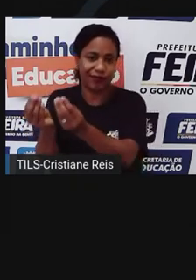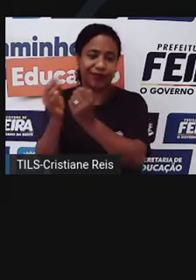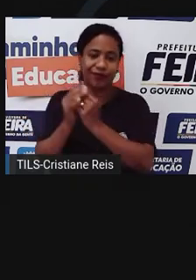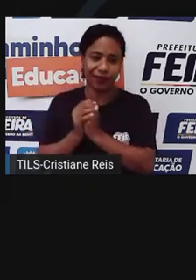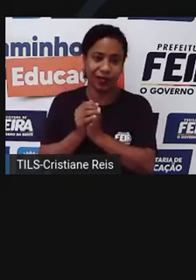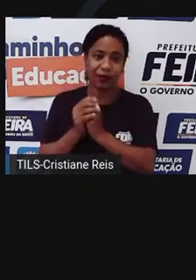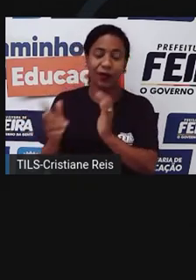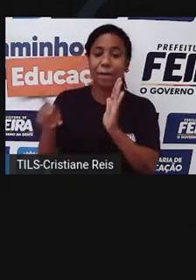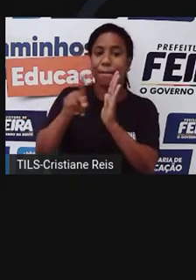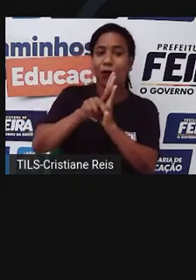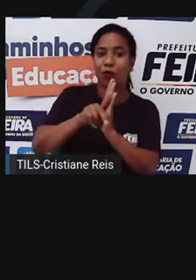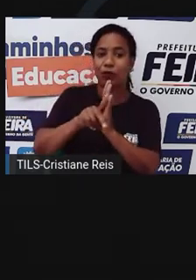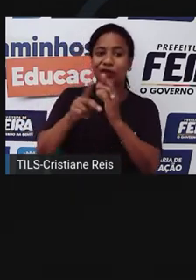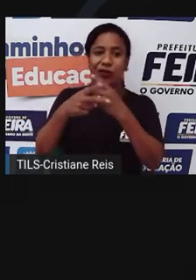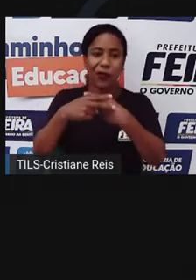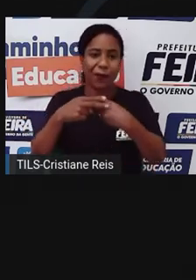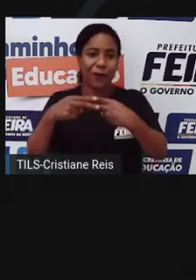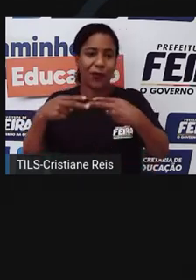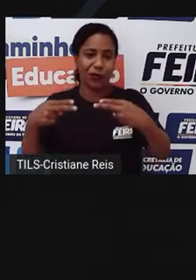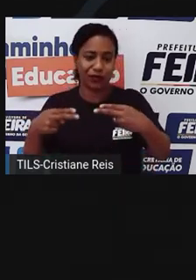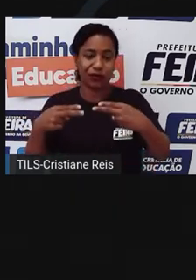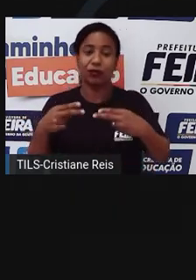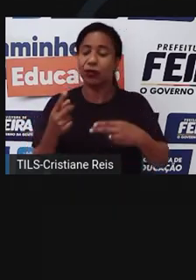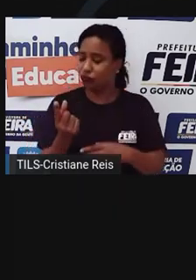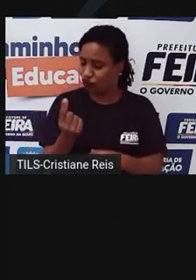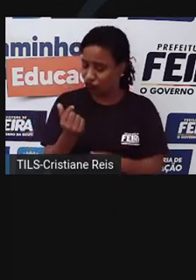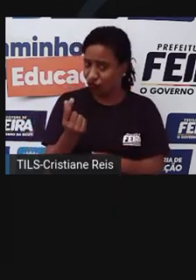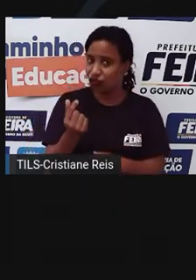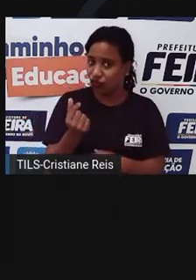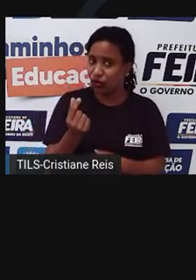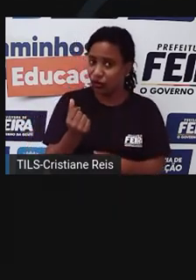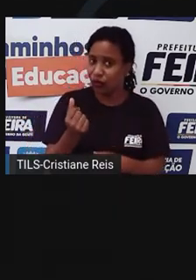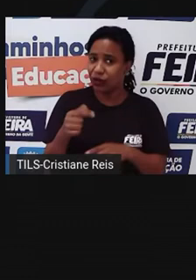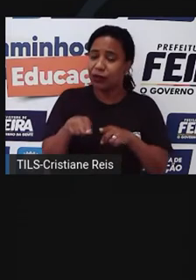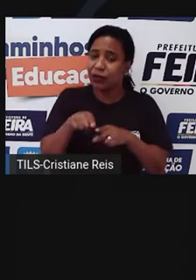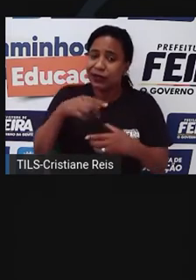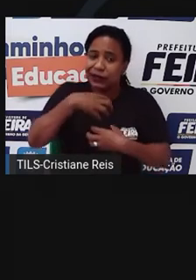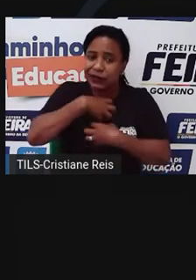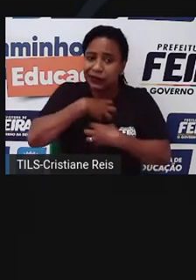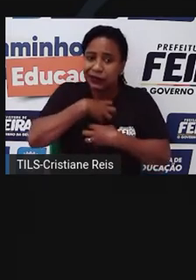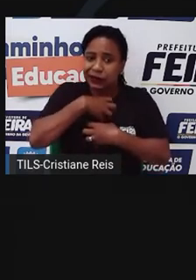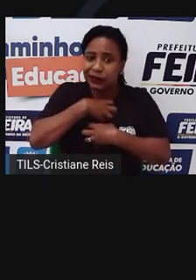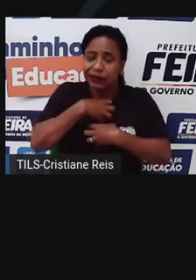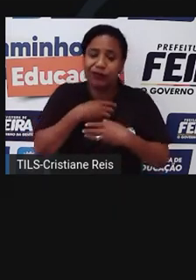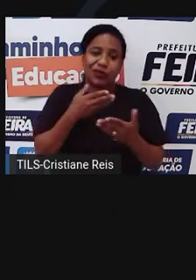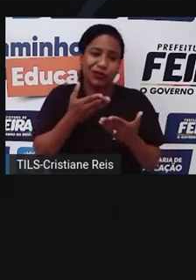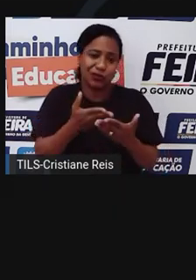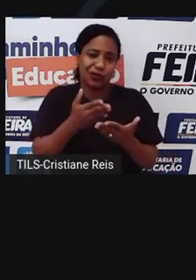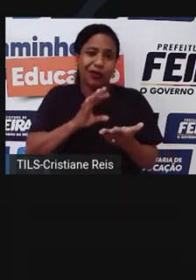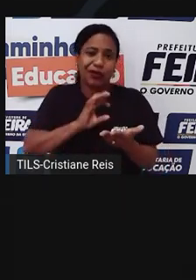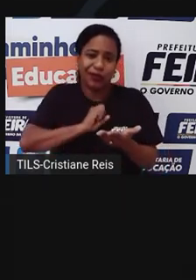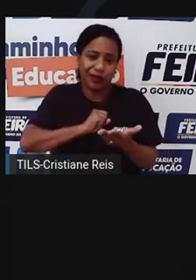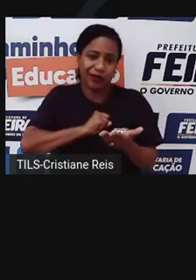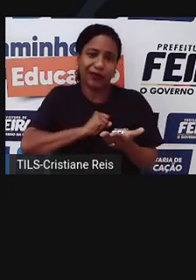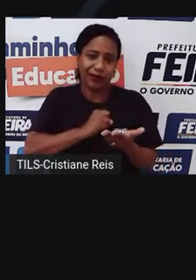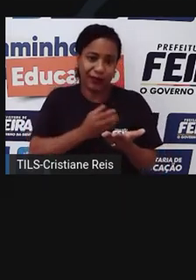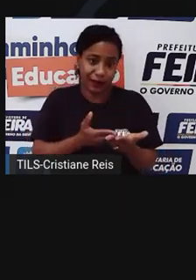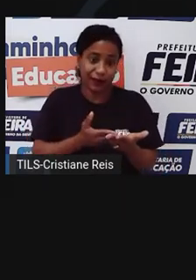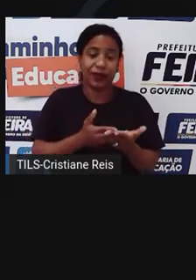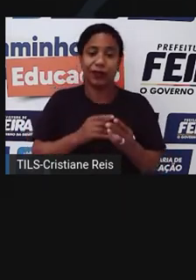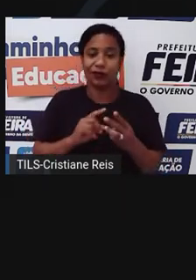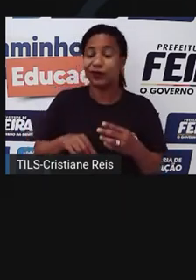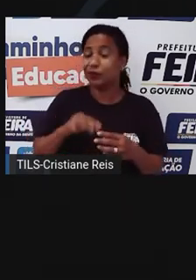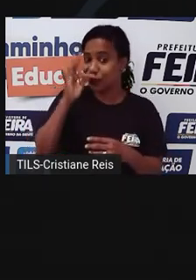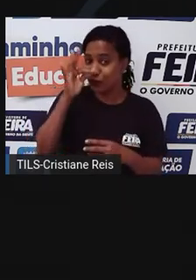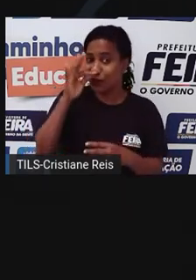posses e os objetos, eles têm um valor financeiro, mas eles têm também um valor sentimental. Se isso é levado para a vida adulta,